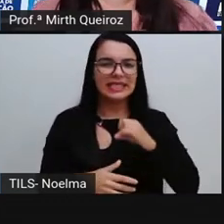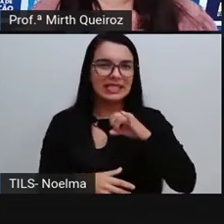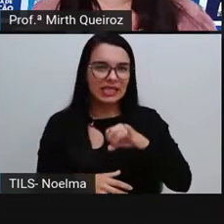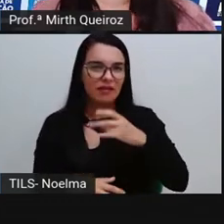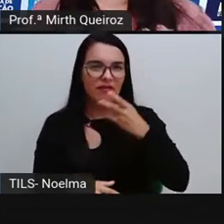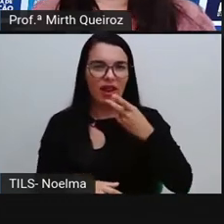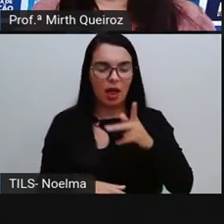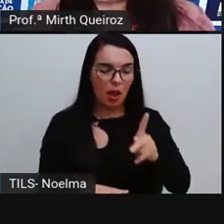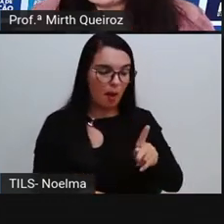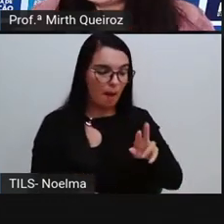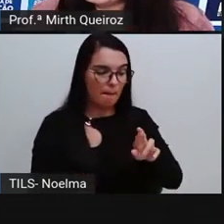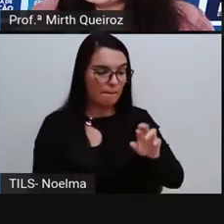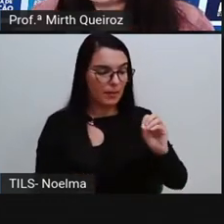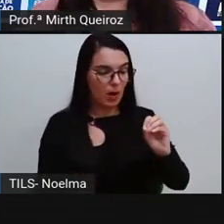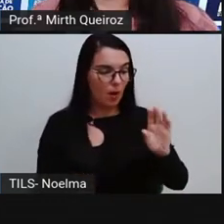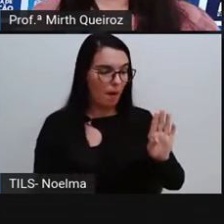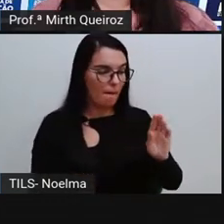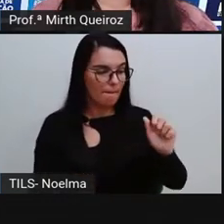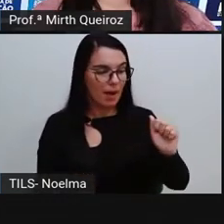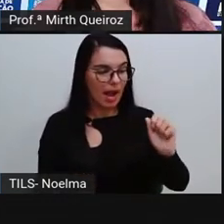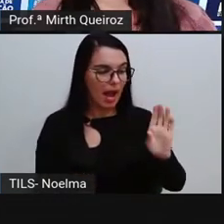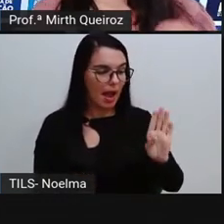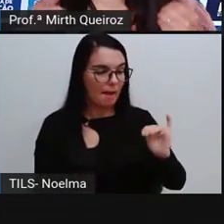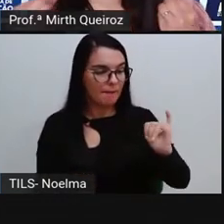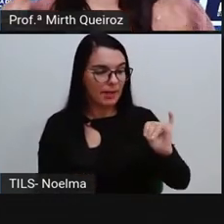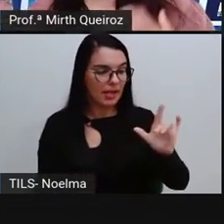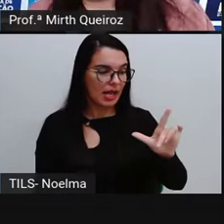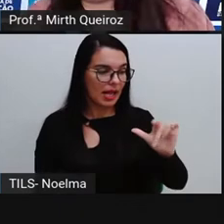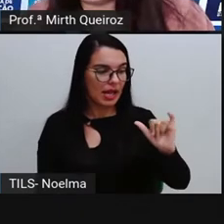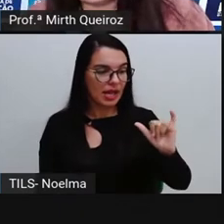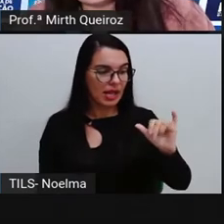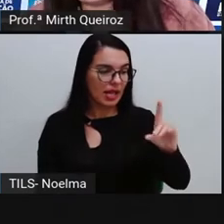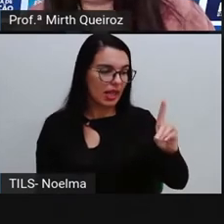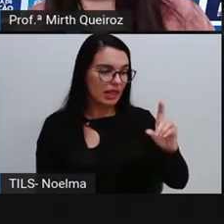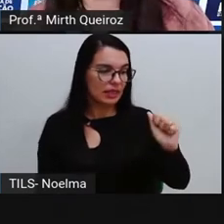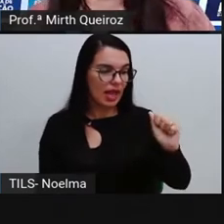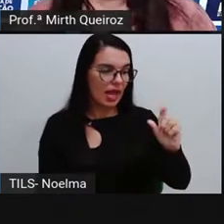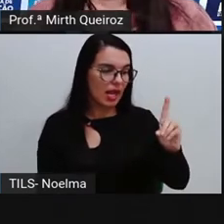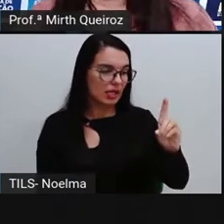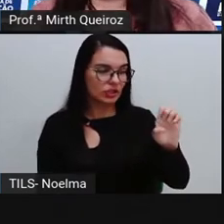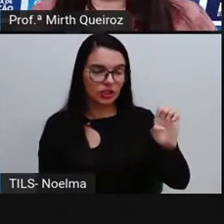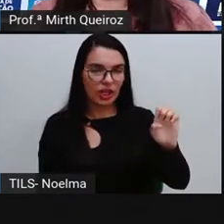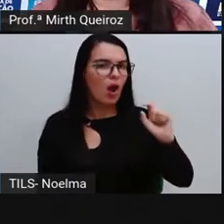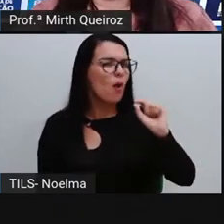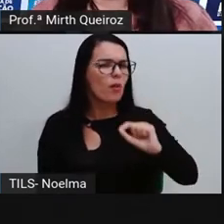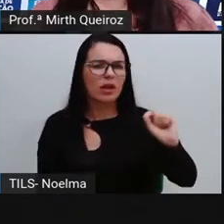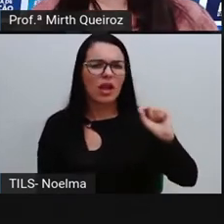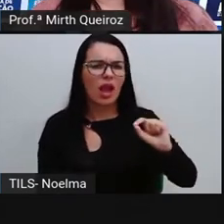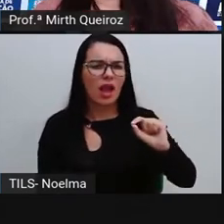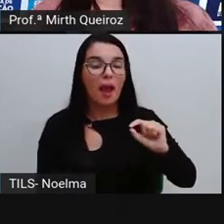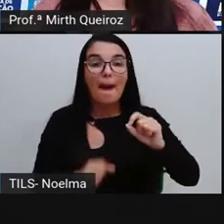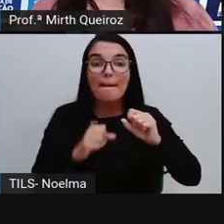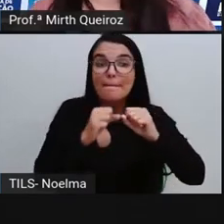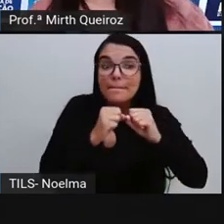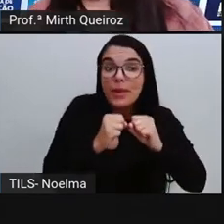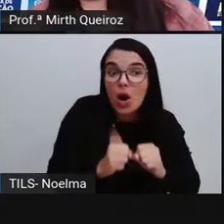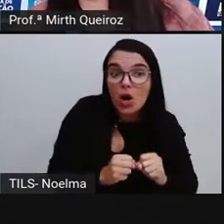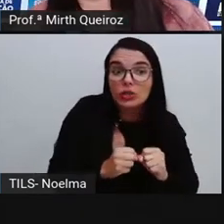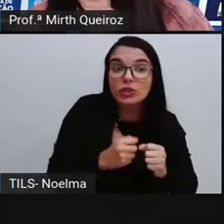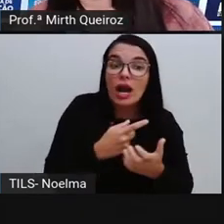probabilidades, já é a chance de um evento ocorrer. É diferente. E isso é